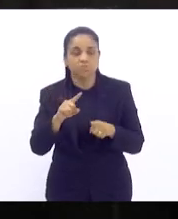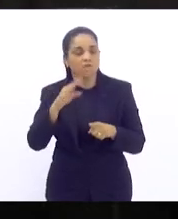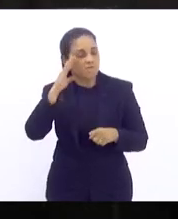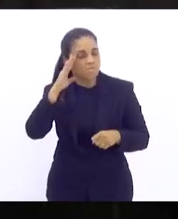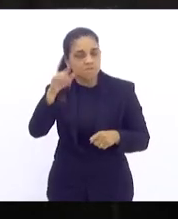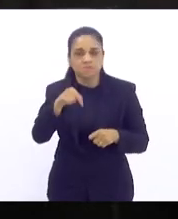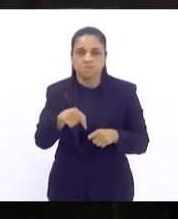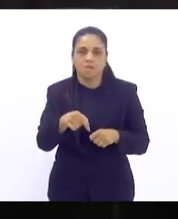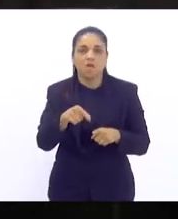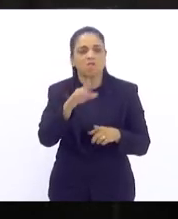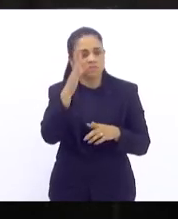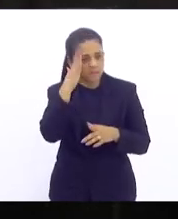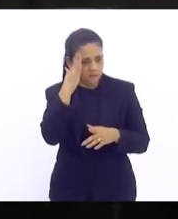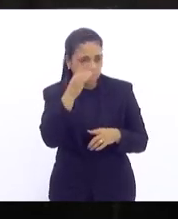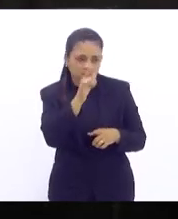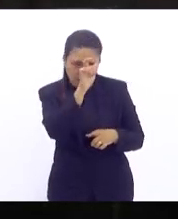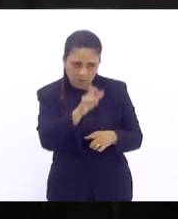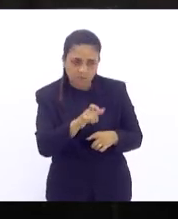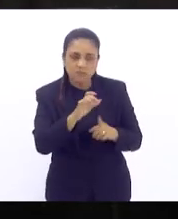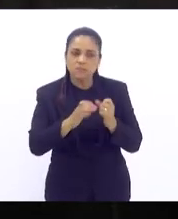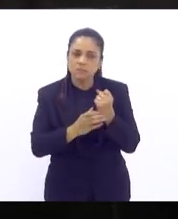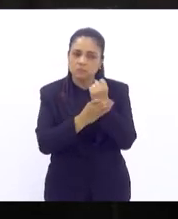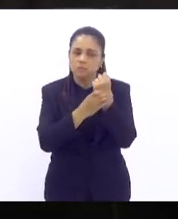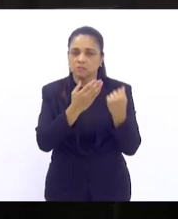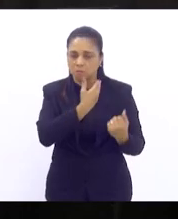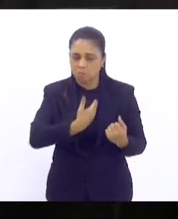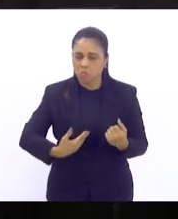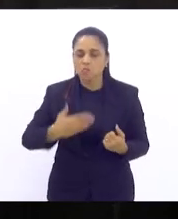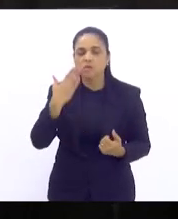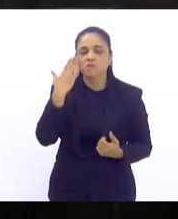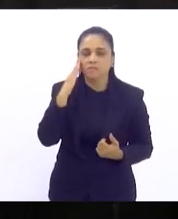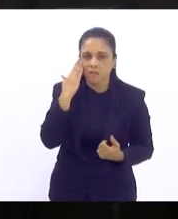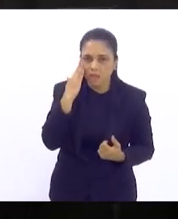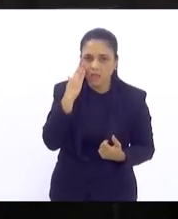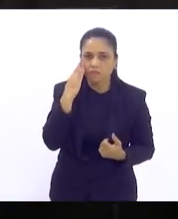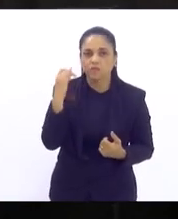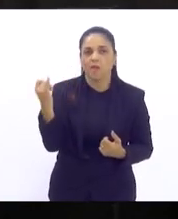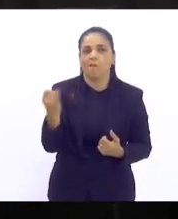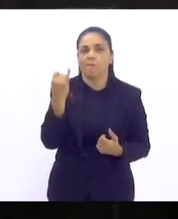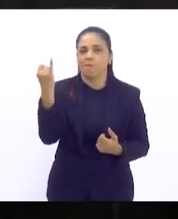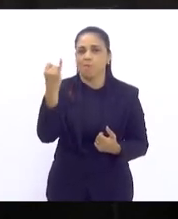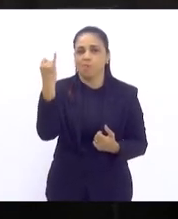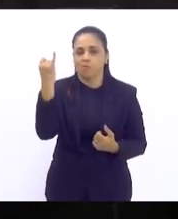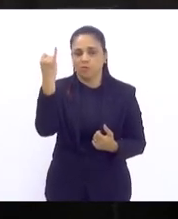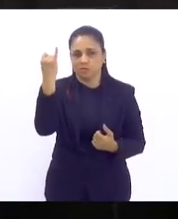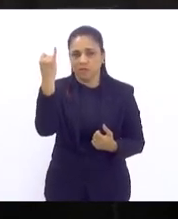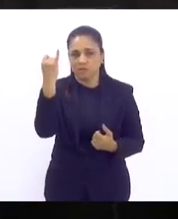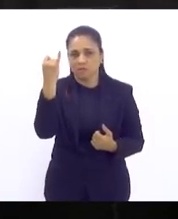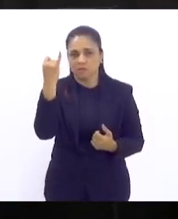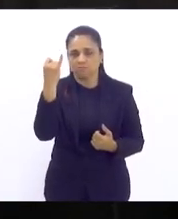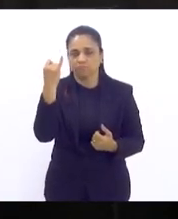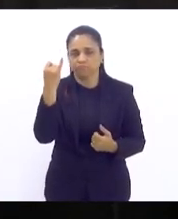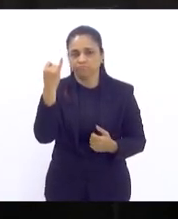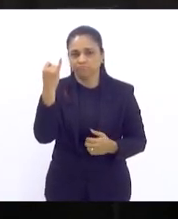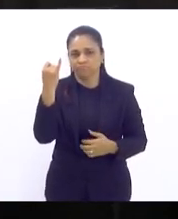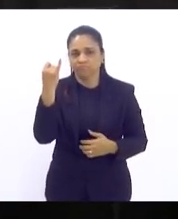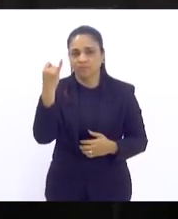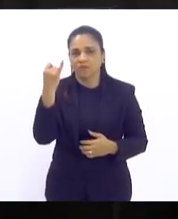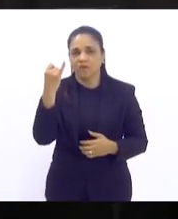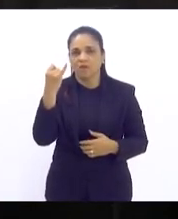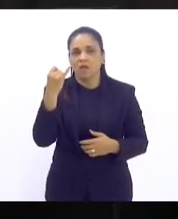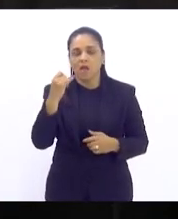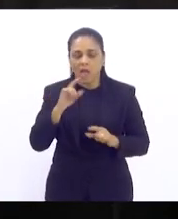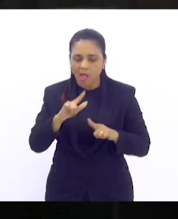que é da segurança pública entende muito bem e até mais do que eu é da importância de nós termos uma